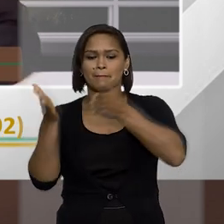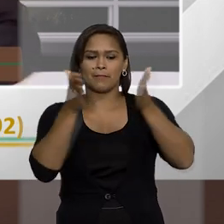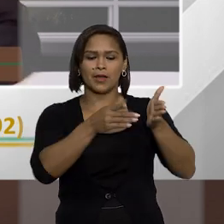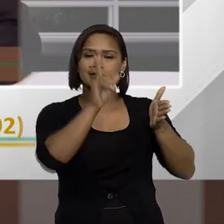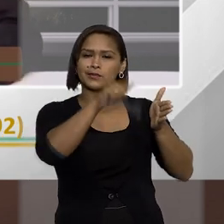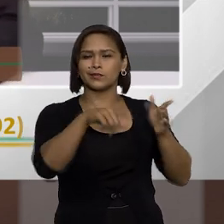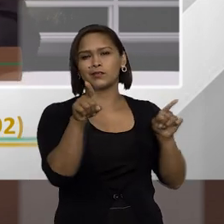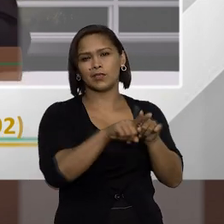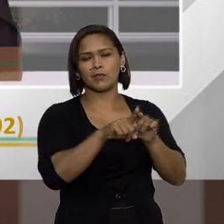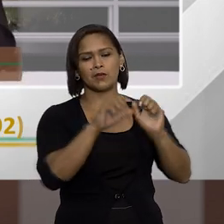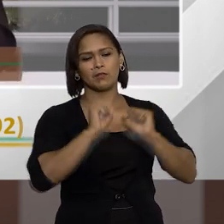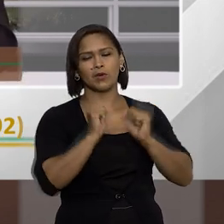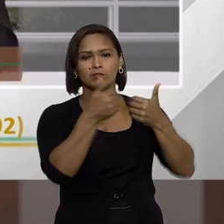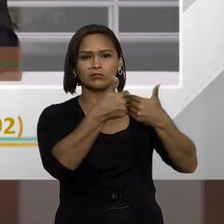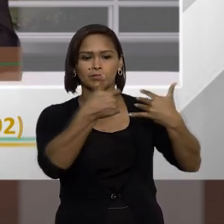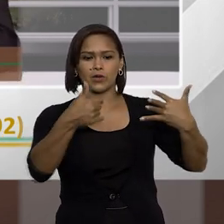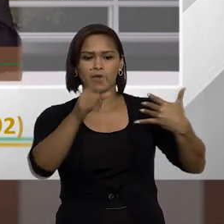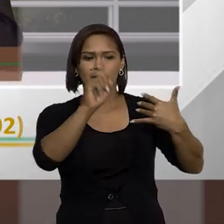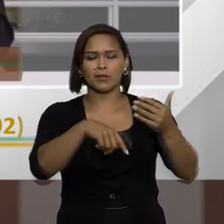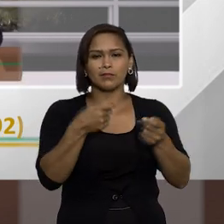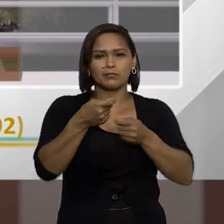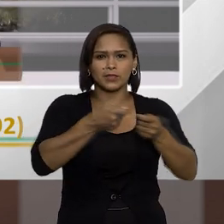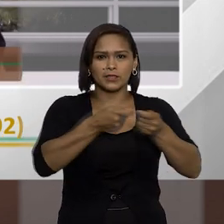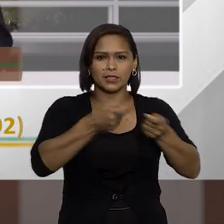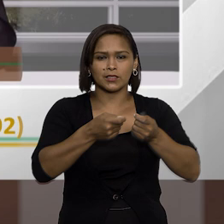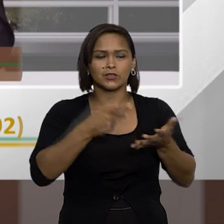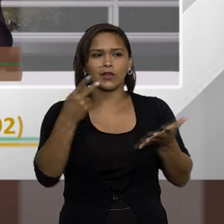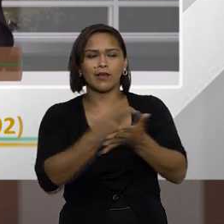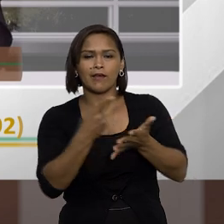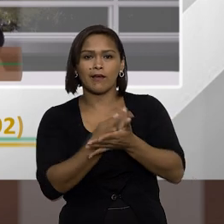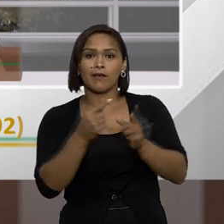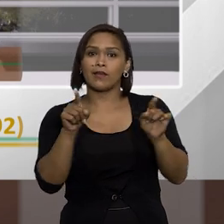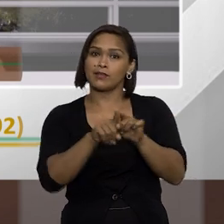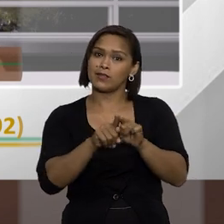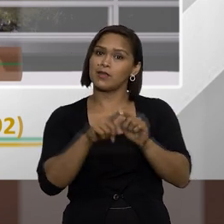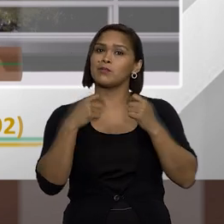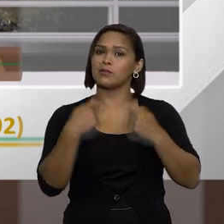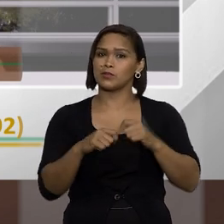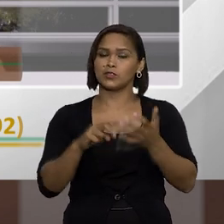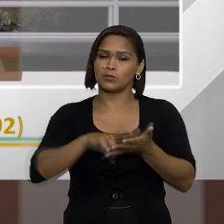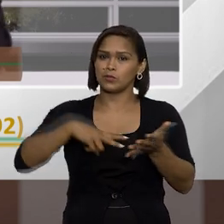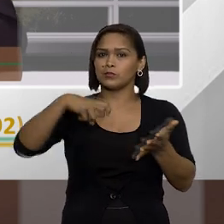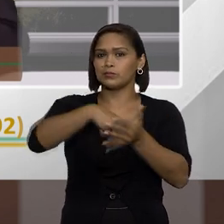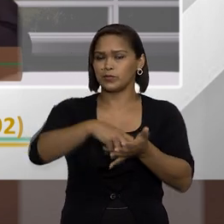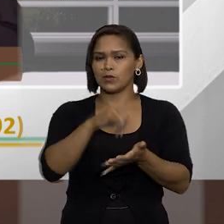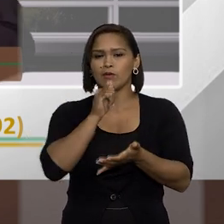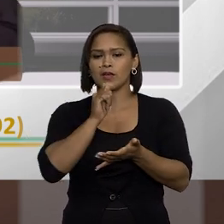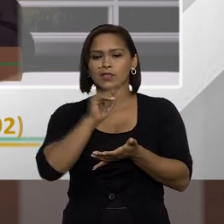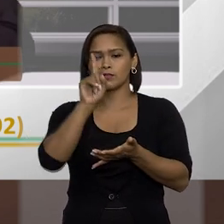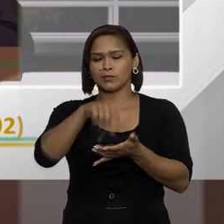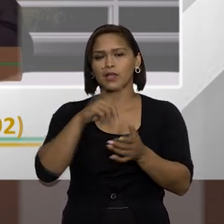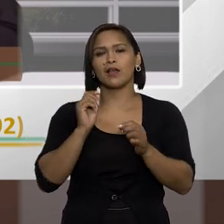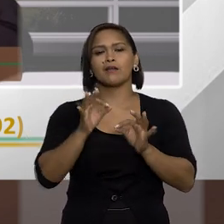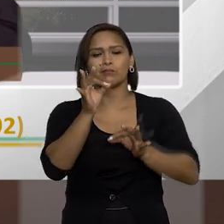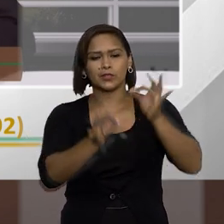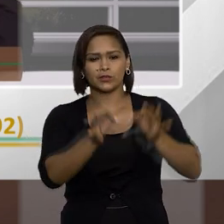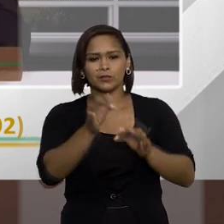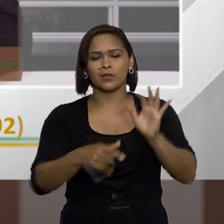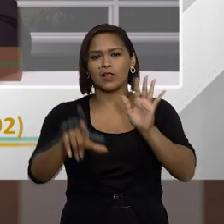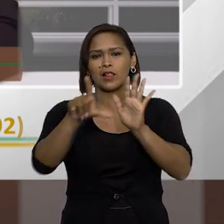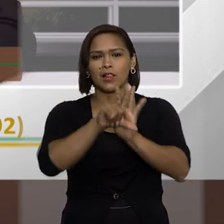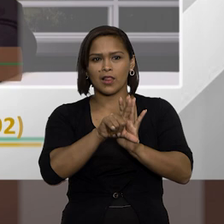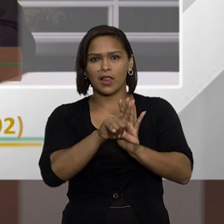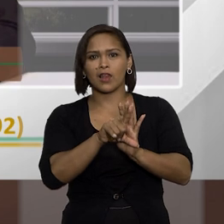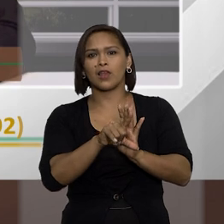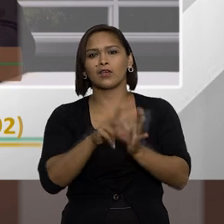mas isso também pode dar margem para perseguições indevidas algo que também merece uma punição exemplar para justamente a